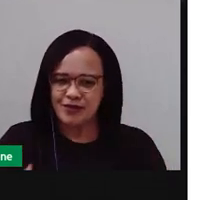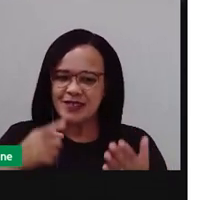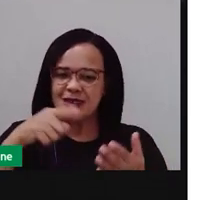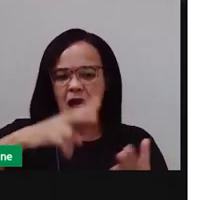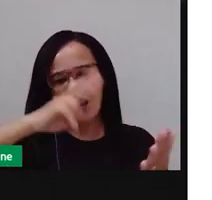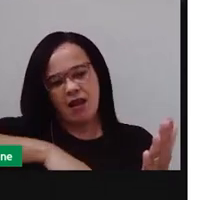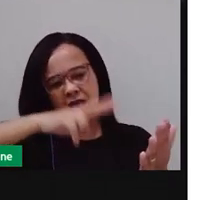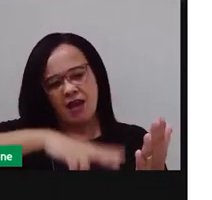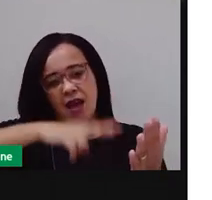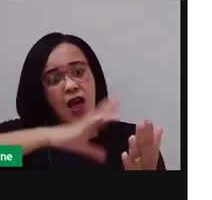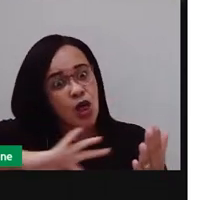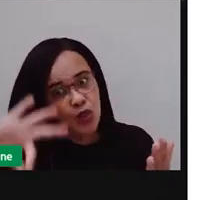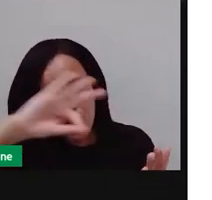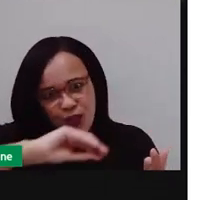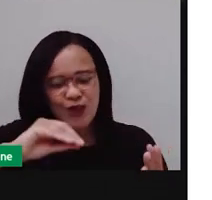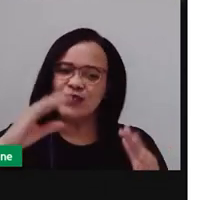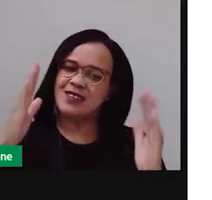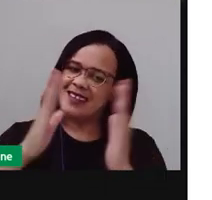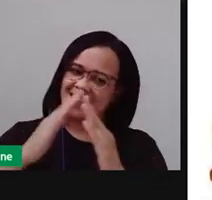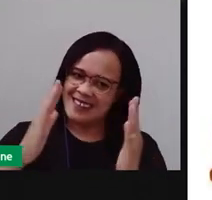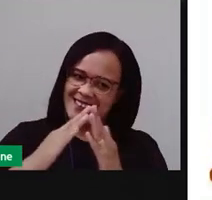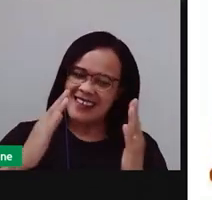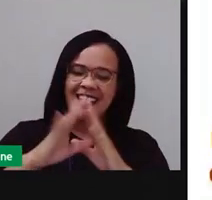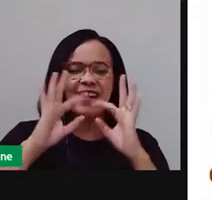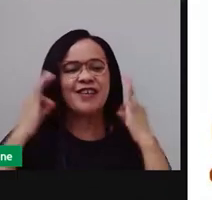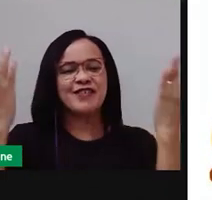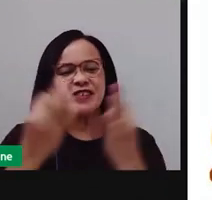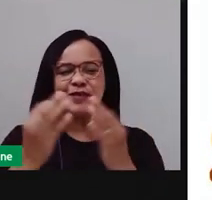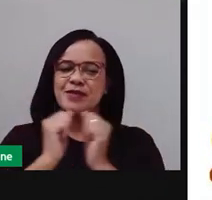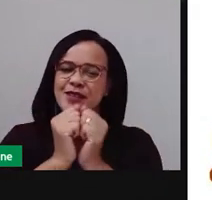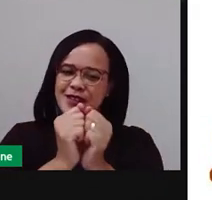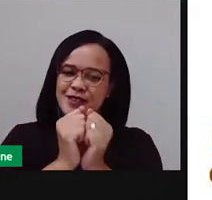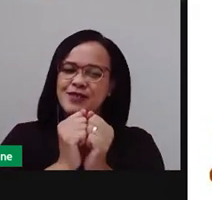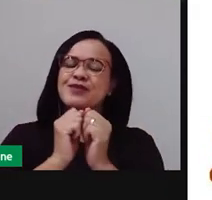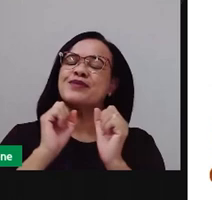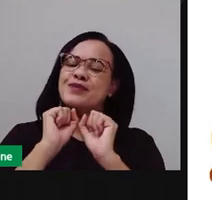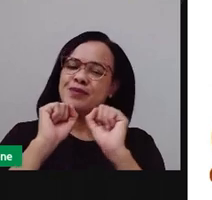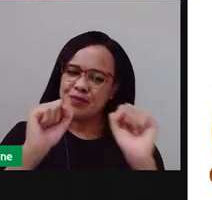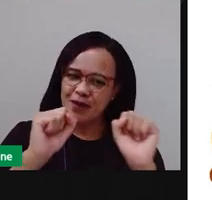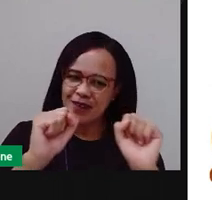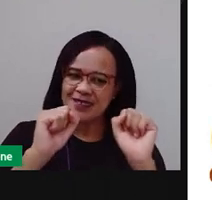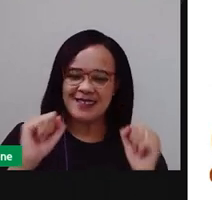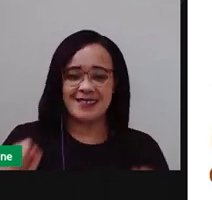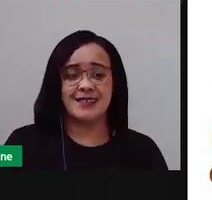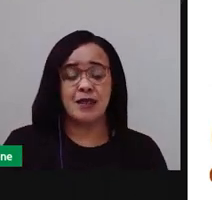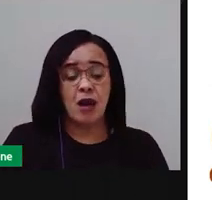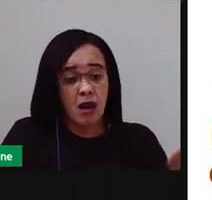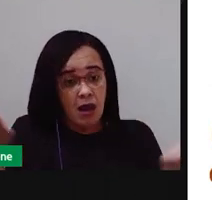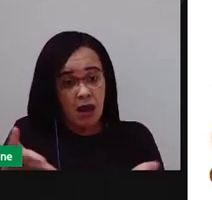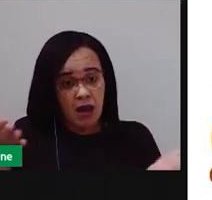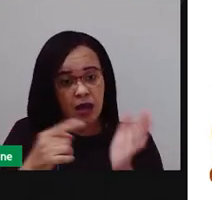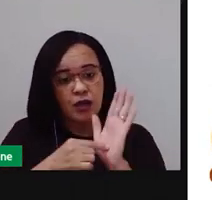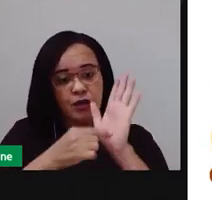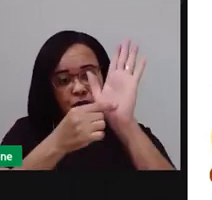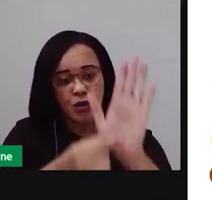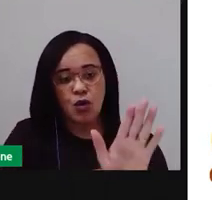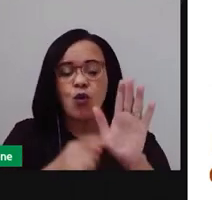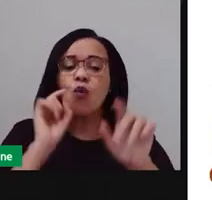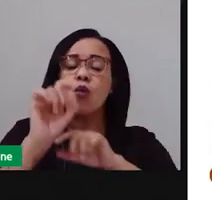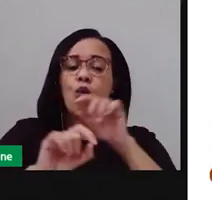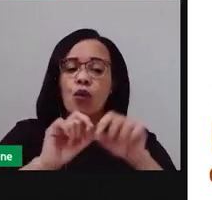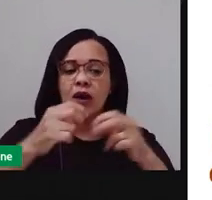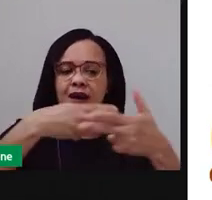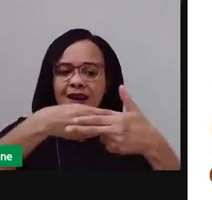aí em casa com seus familiares. Agora, crianças, vou mostrar para vocês algumas das comidas